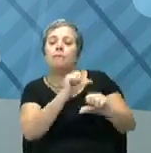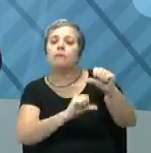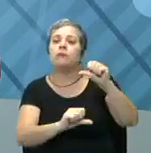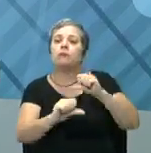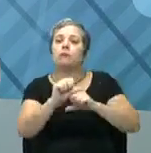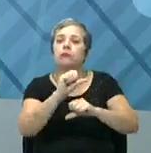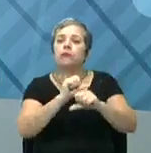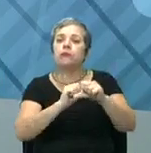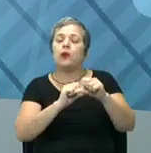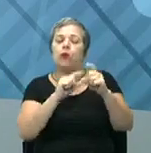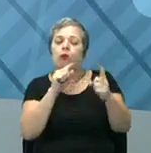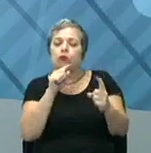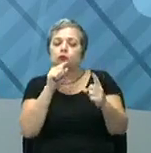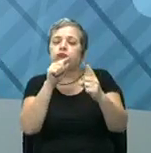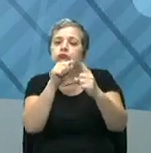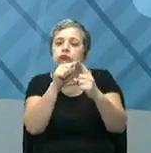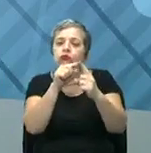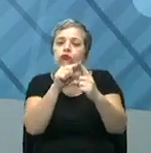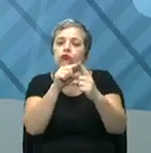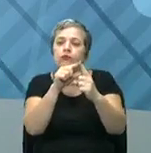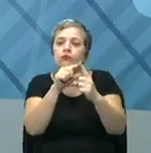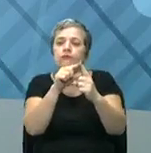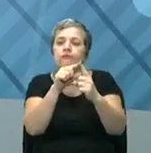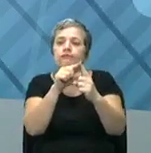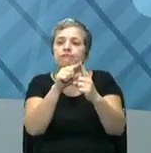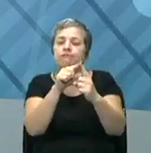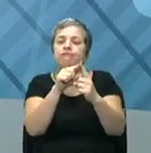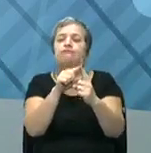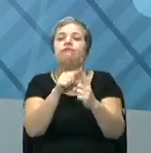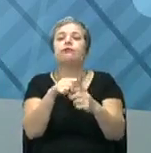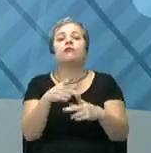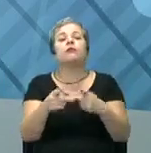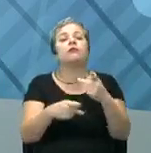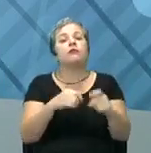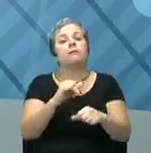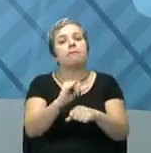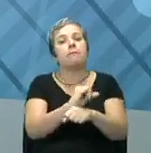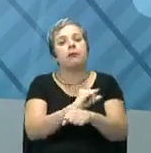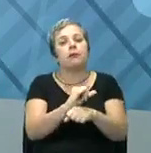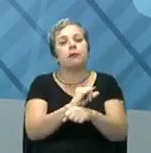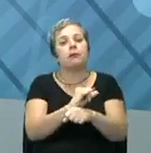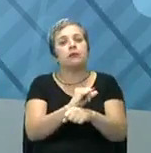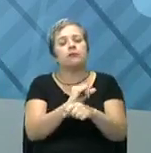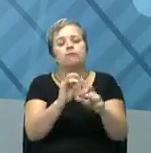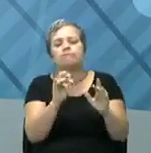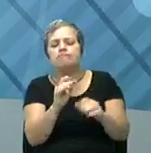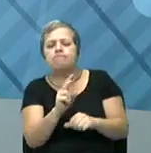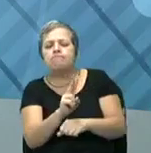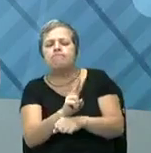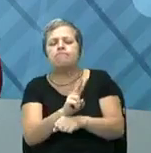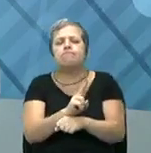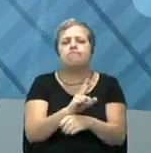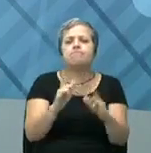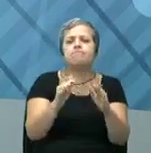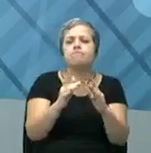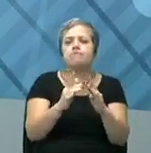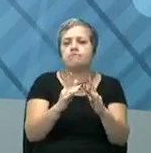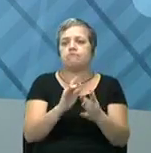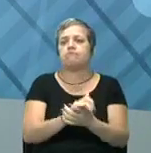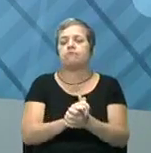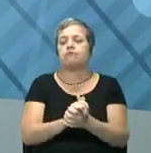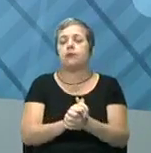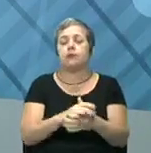menores metas, em menores objetivos. Que nós falamos de planejamento tático. Vamos pensar nos departamentos.